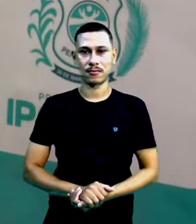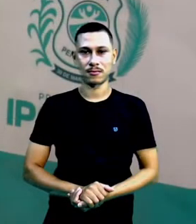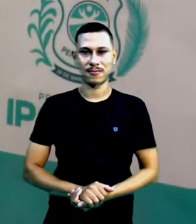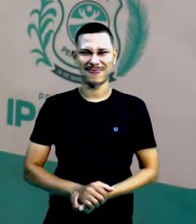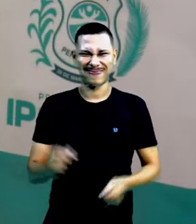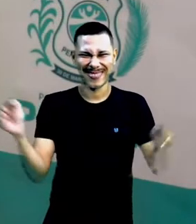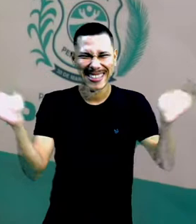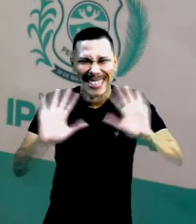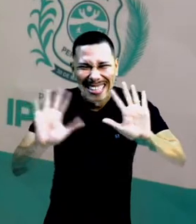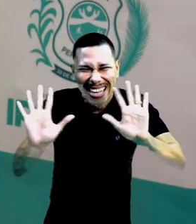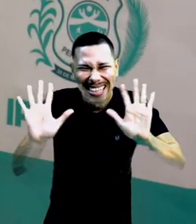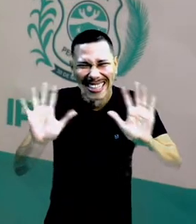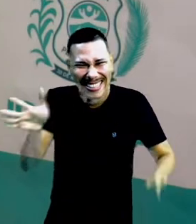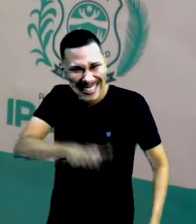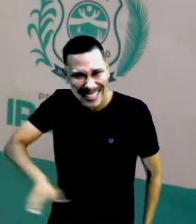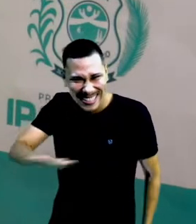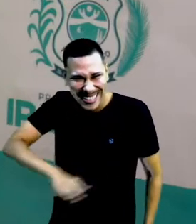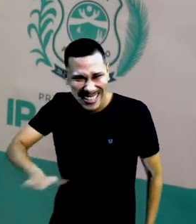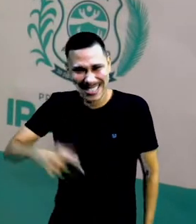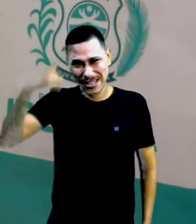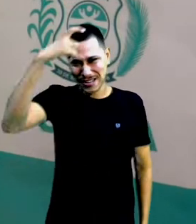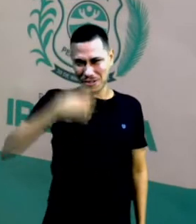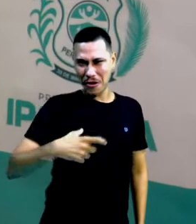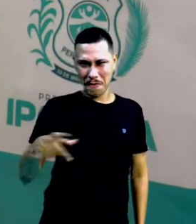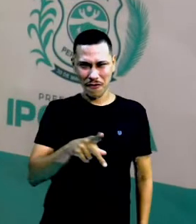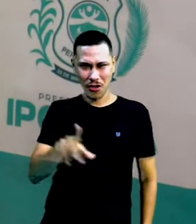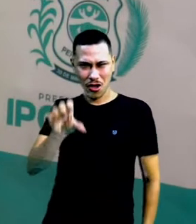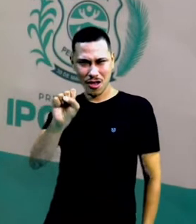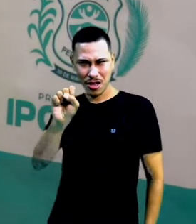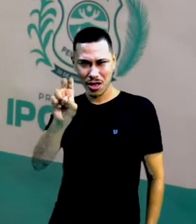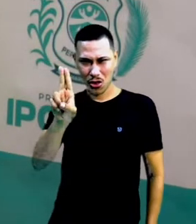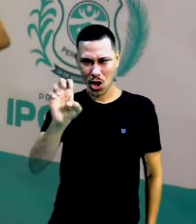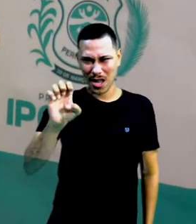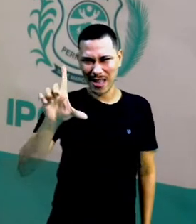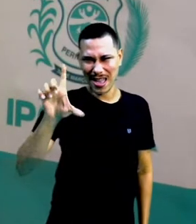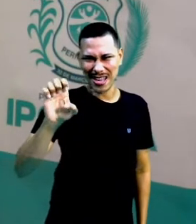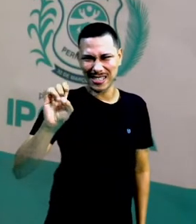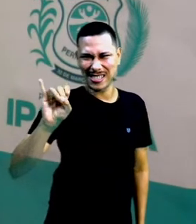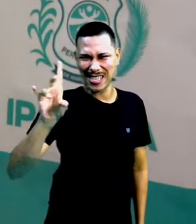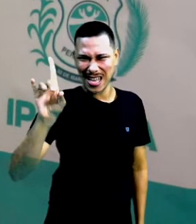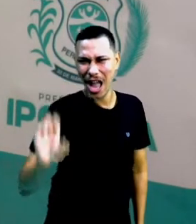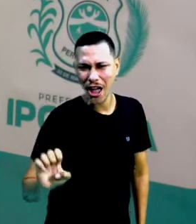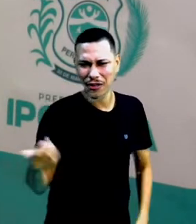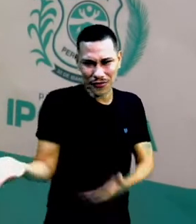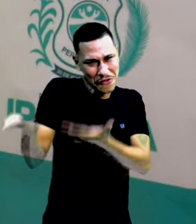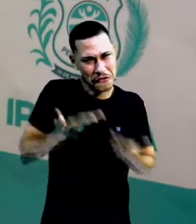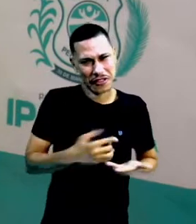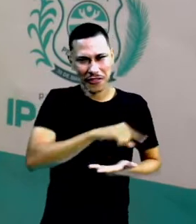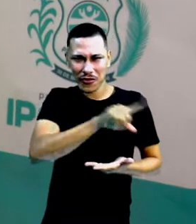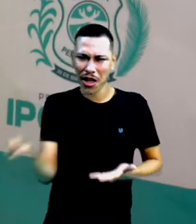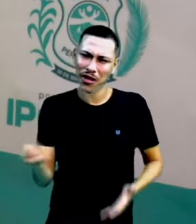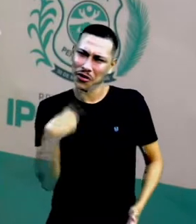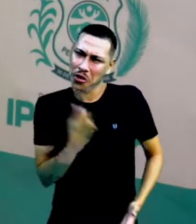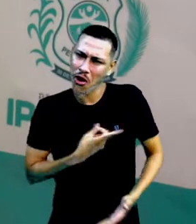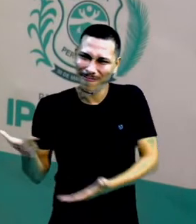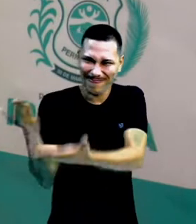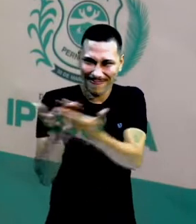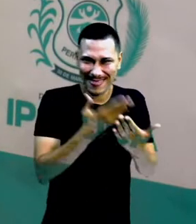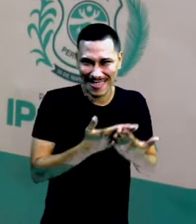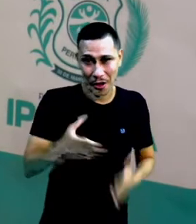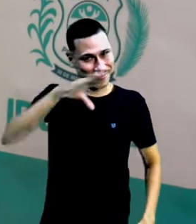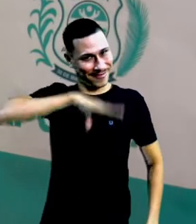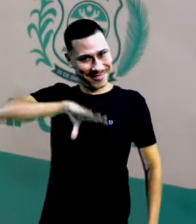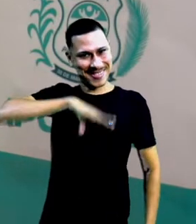Olá, Sou a professora Sueleide Severo. Convido vocês para a nossa aula de